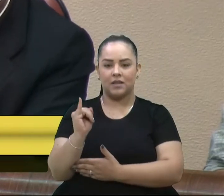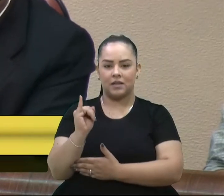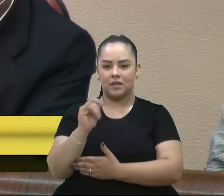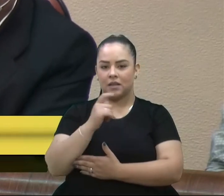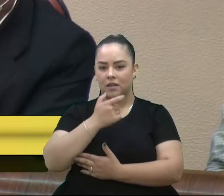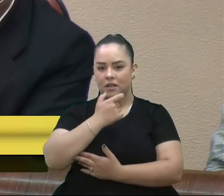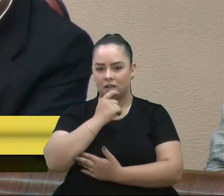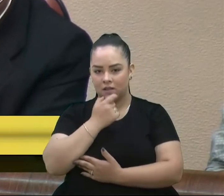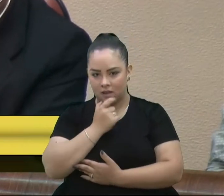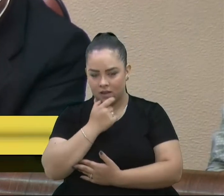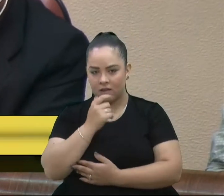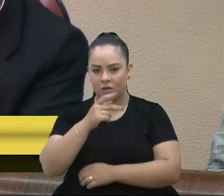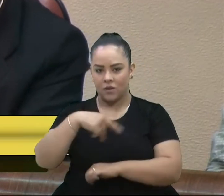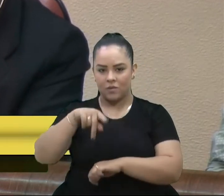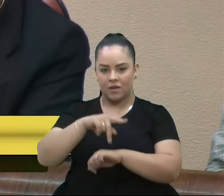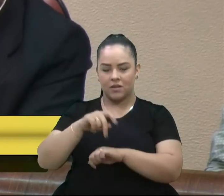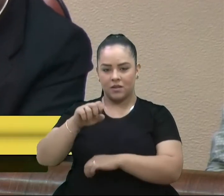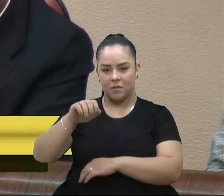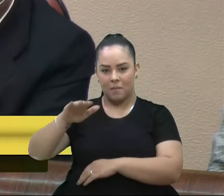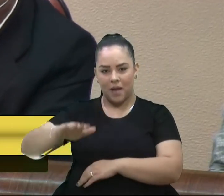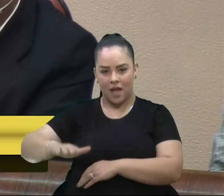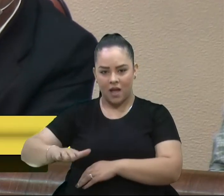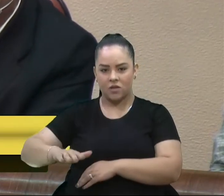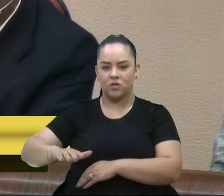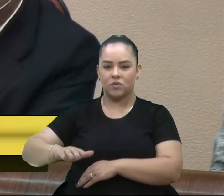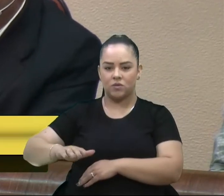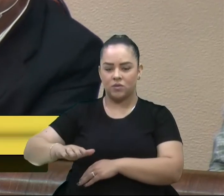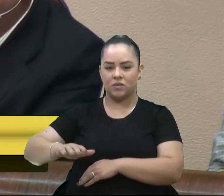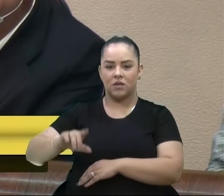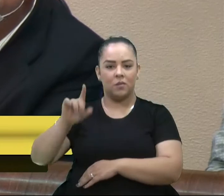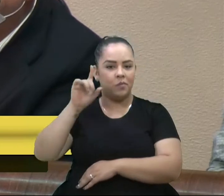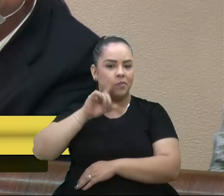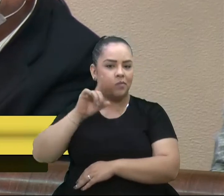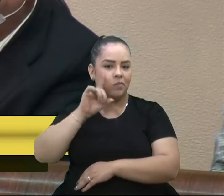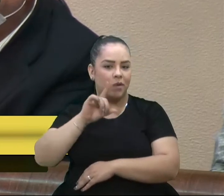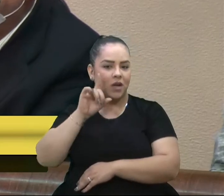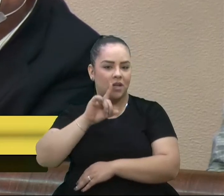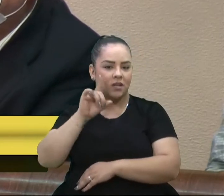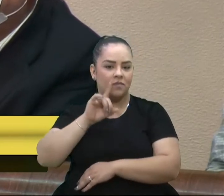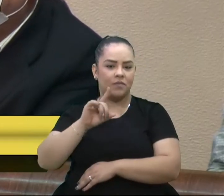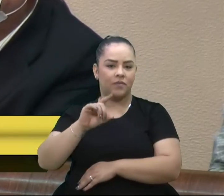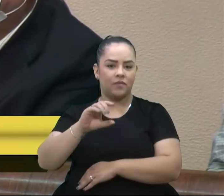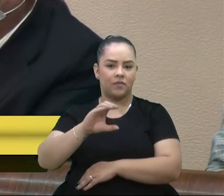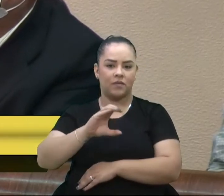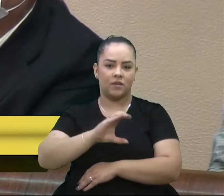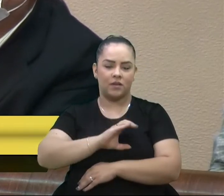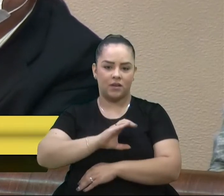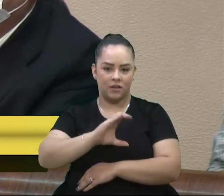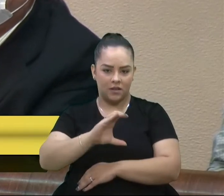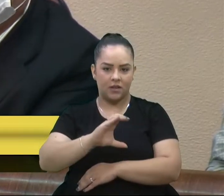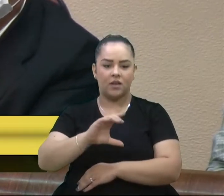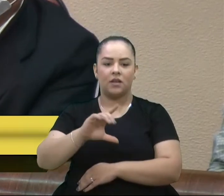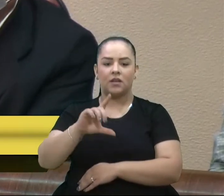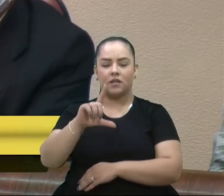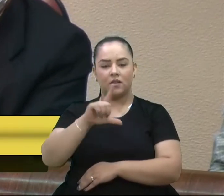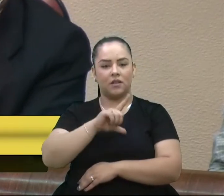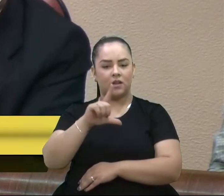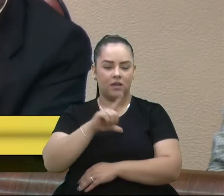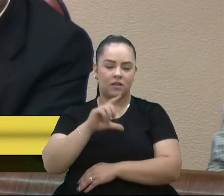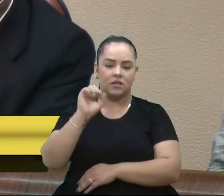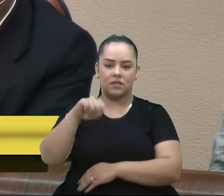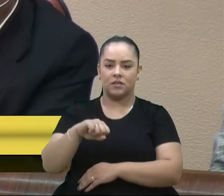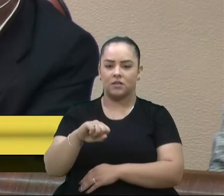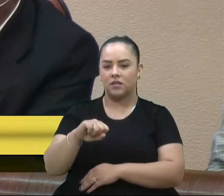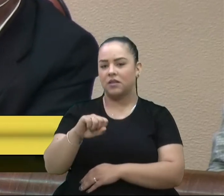Inglaterra, os países baixos ali, Canadá, Estados Unidos, infelizmente, houve isso há cinco,